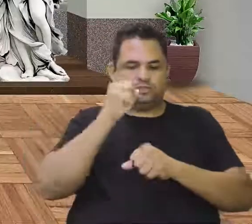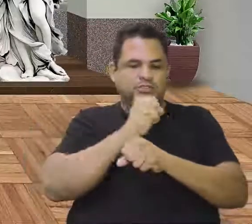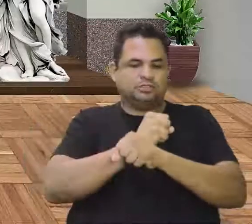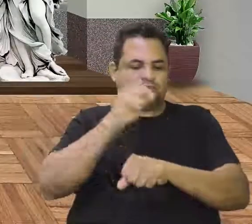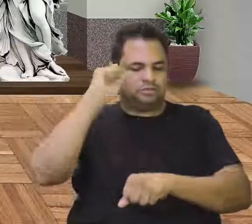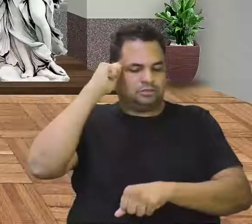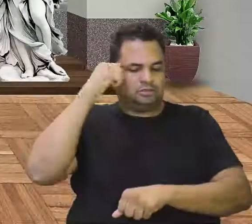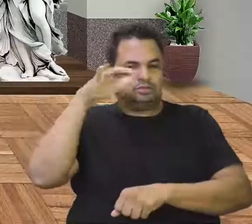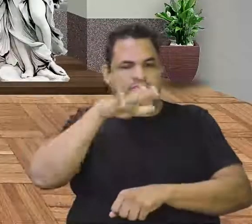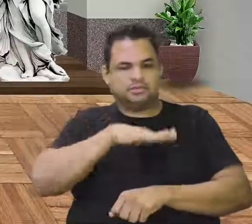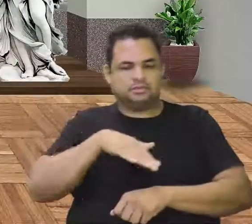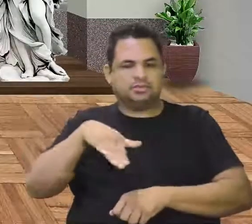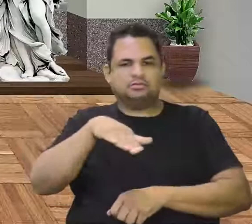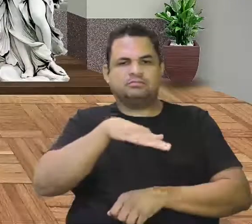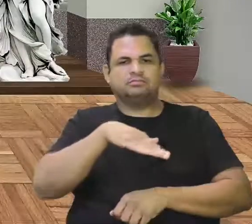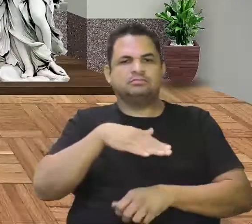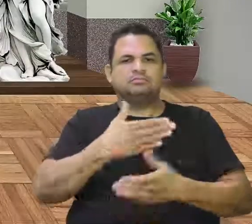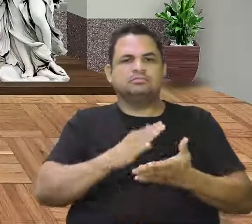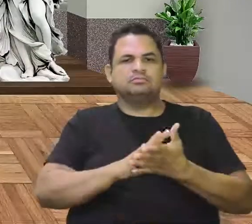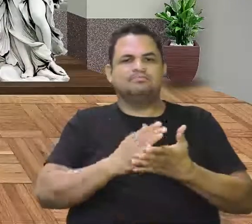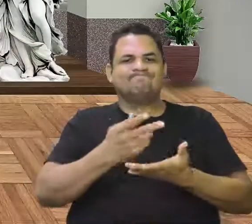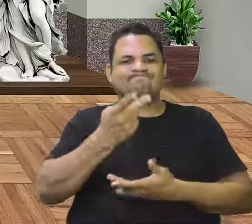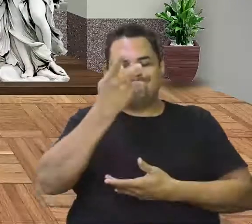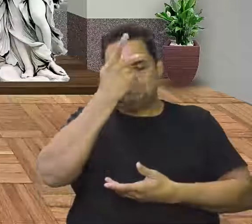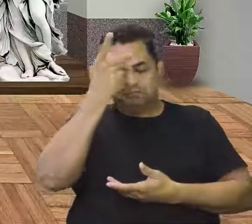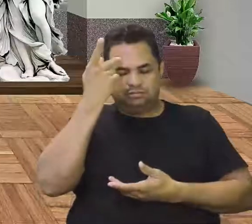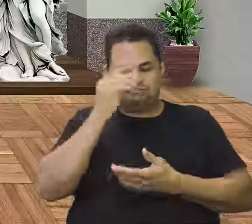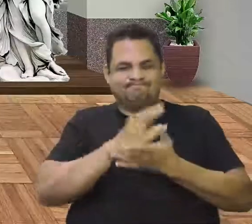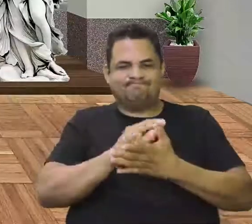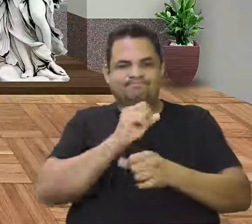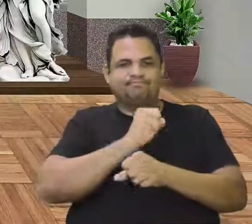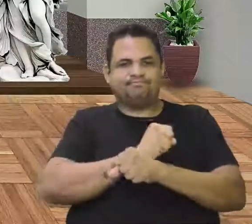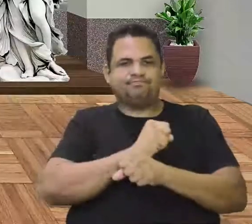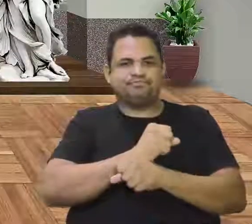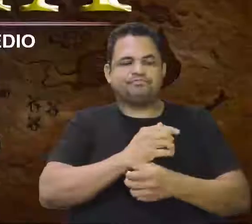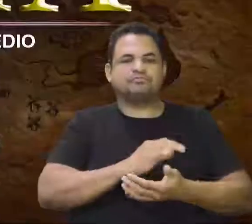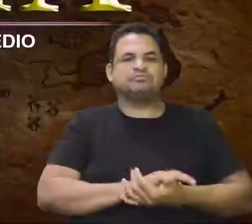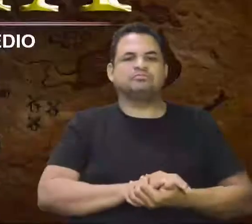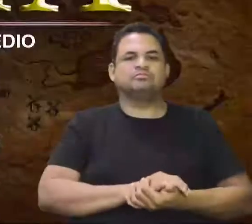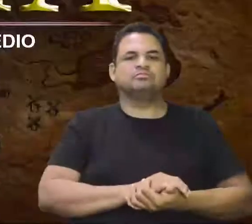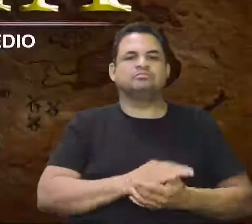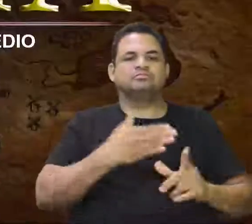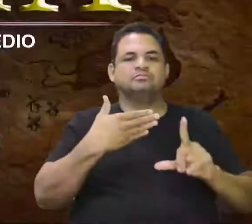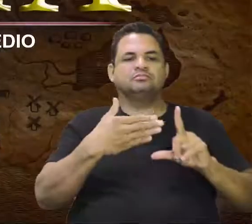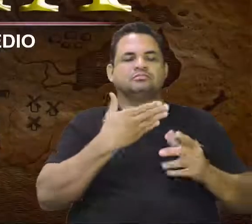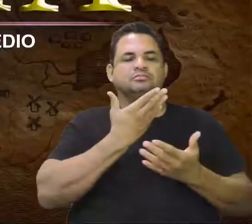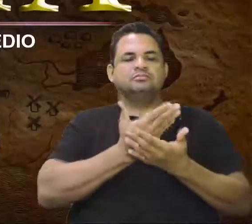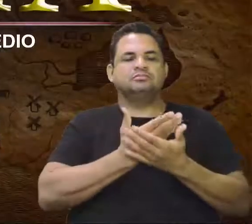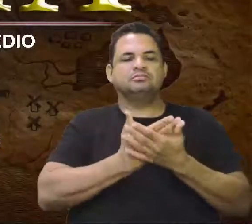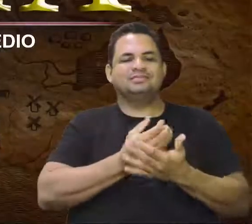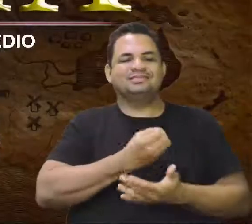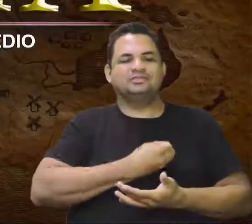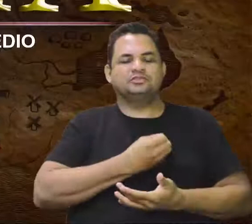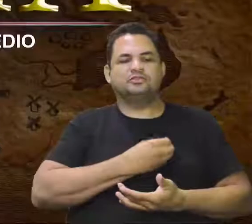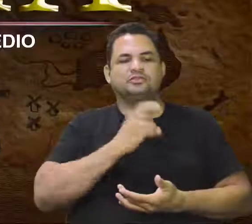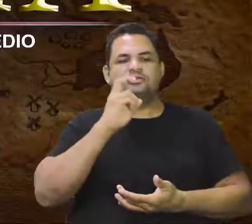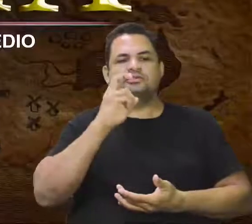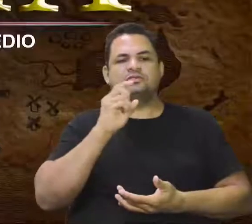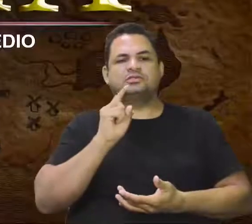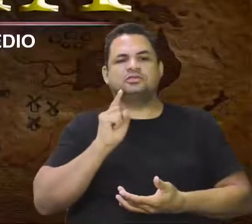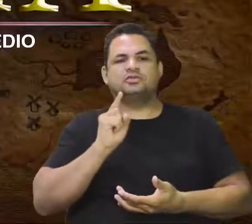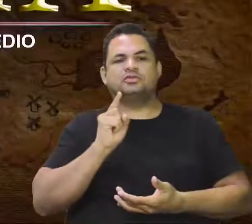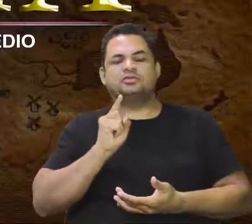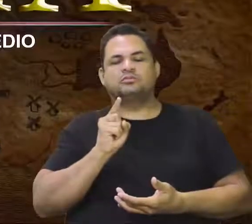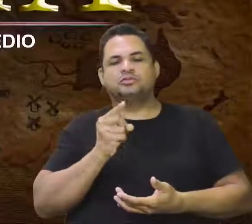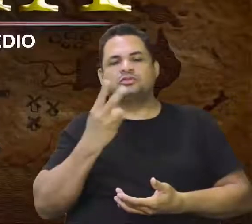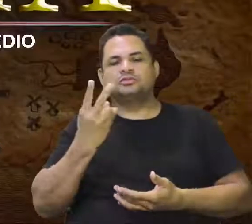africanos. Pessoas que eles escravizaram. Na tela para vocês, aula de número 5.2. Está aí o